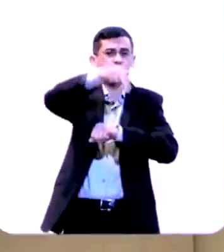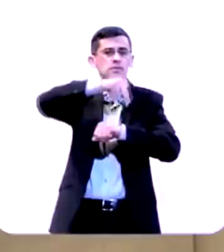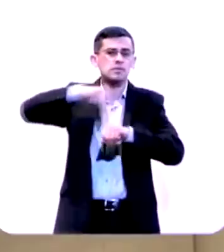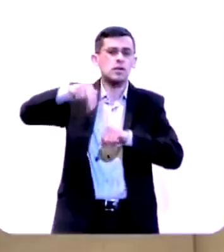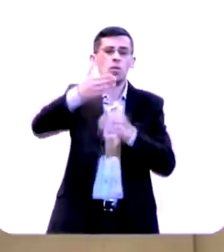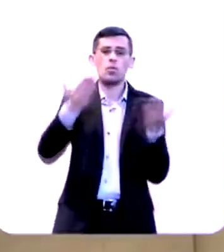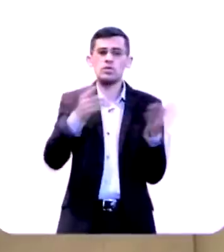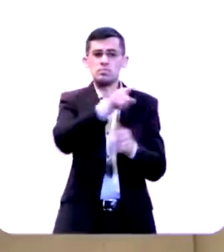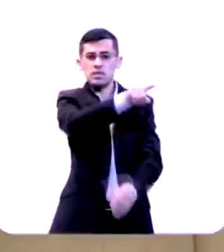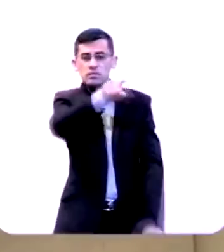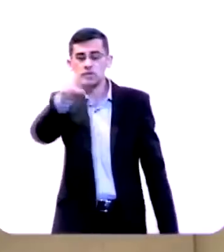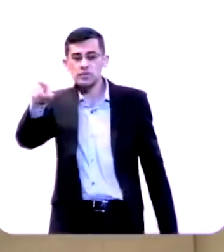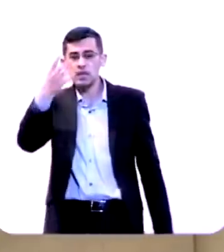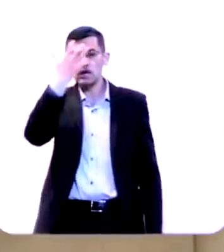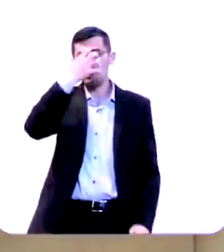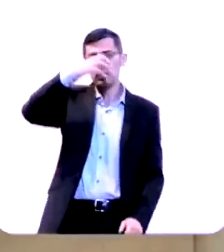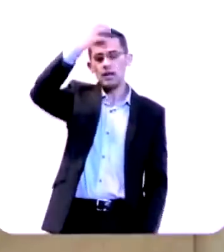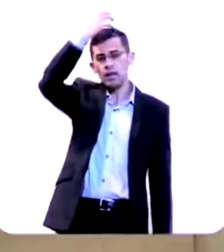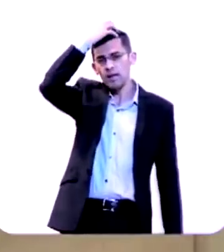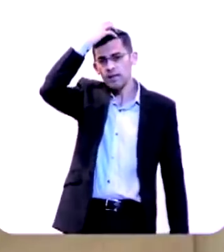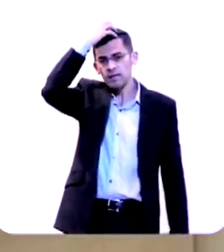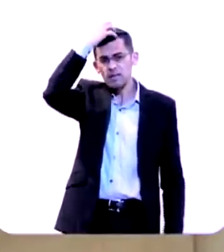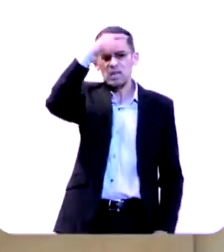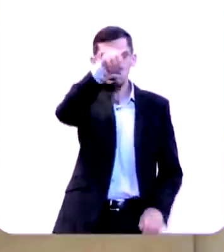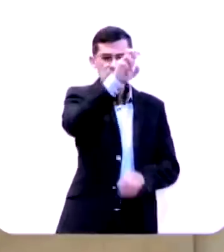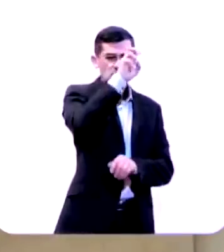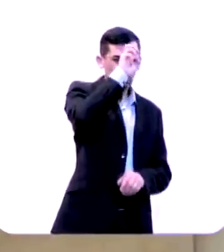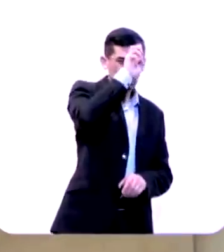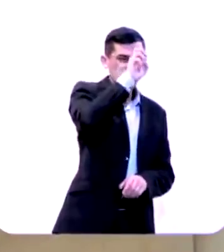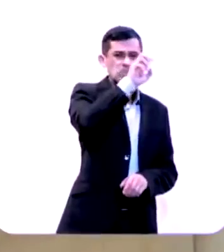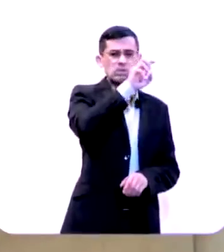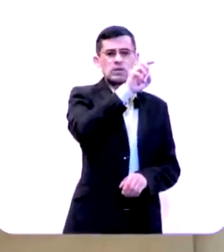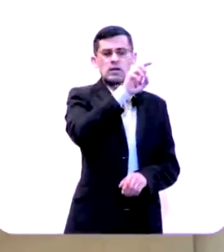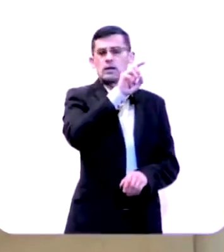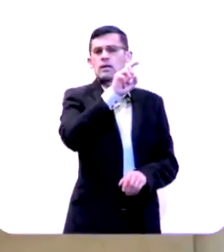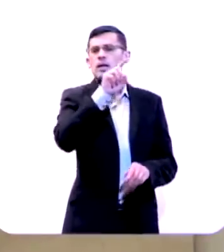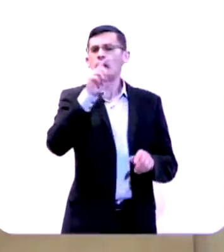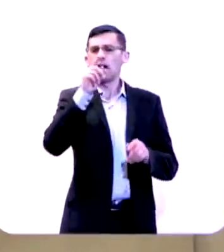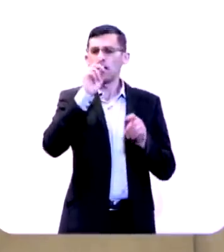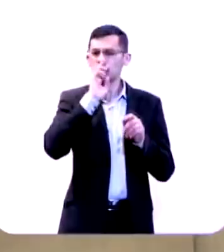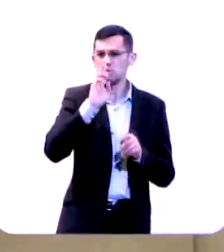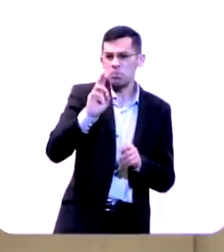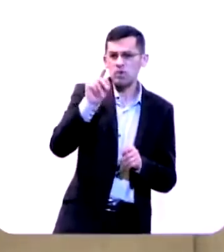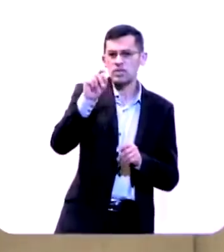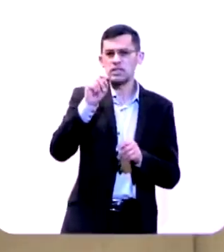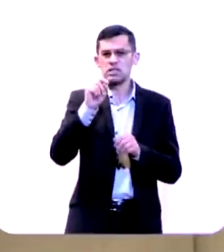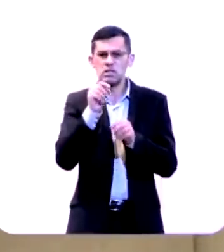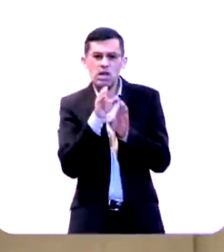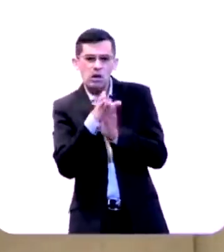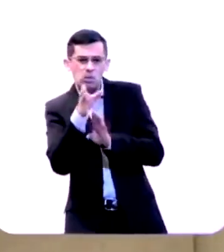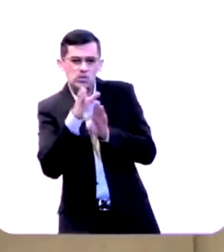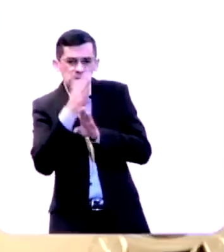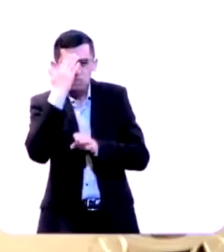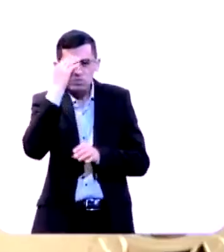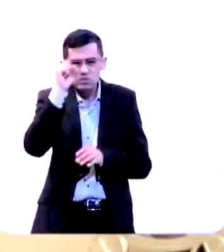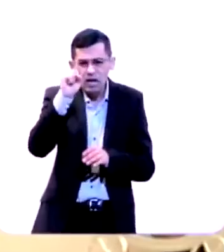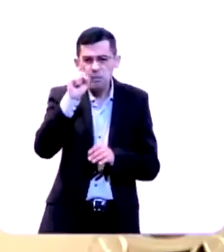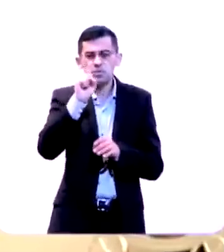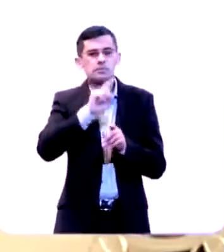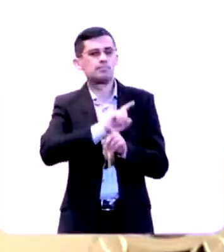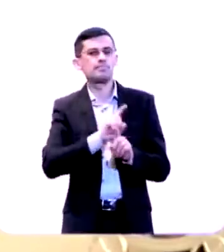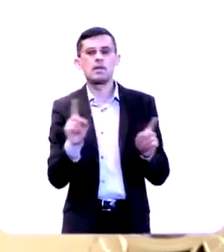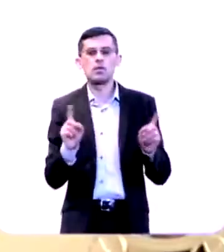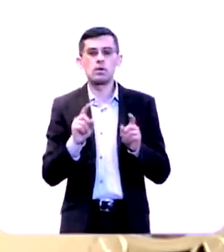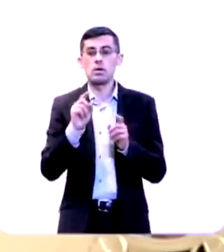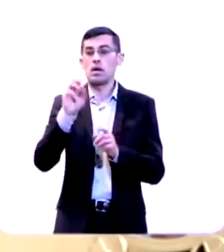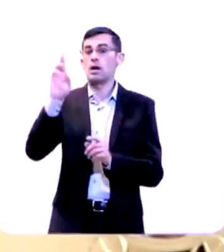Judá para você rei não está no Egito a resposta não está no conselho dos sábios a